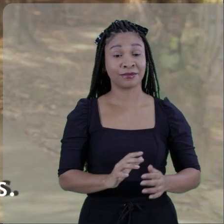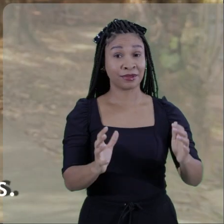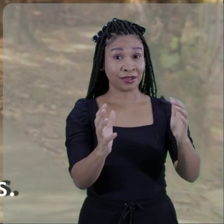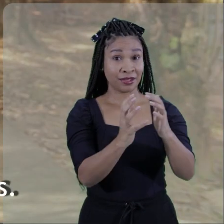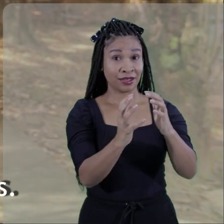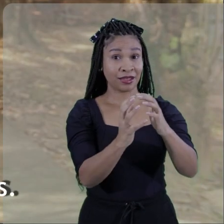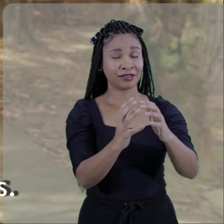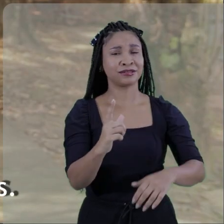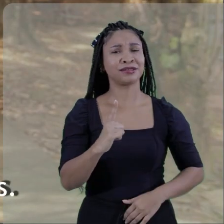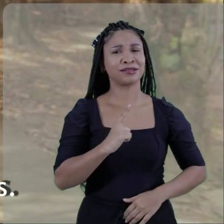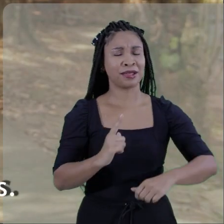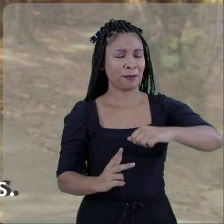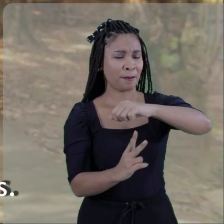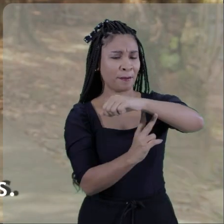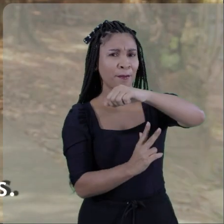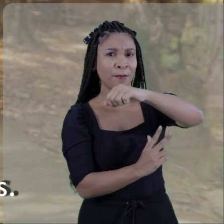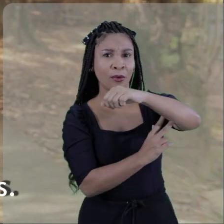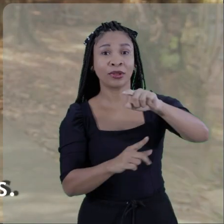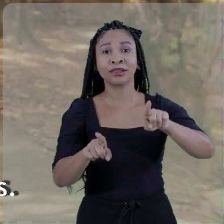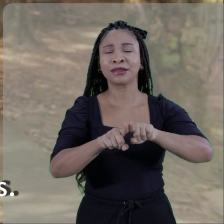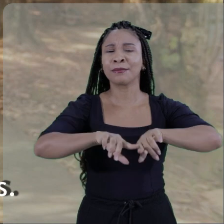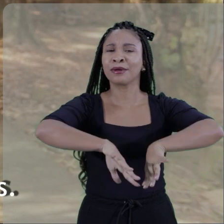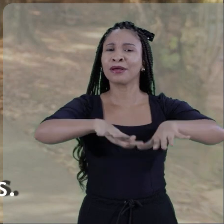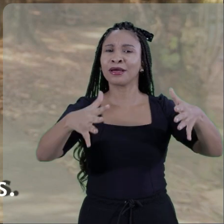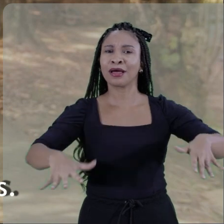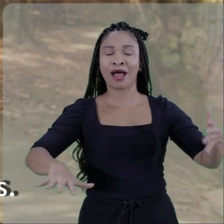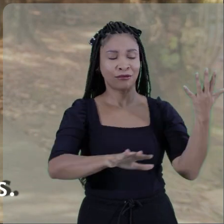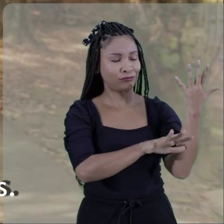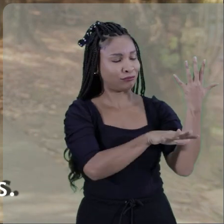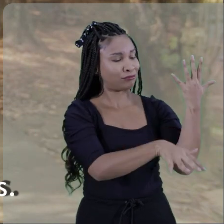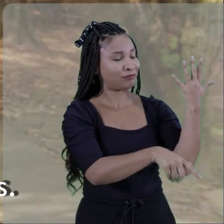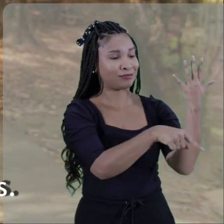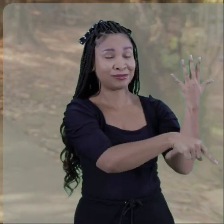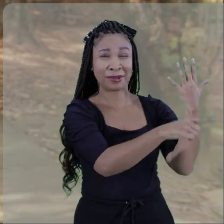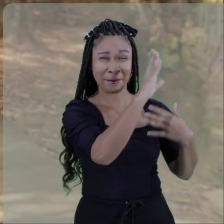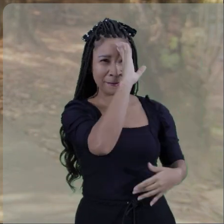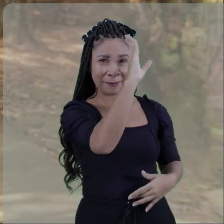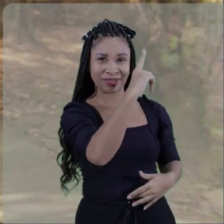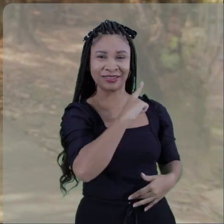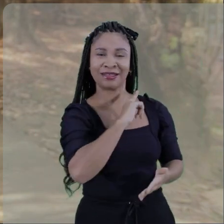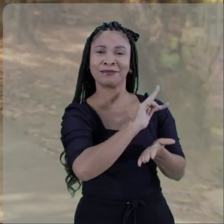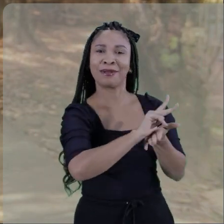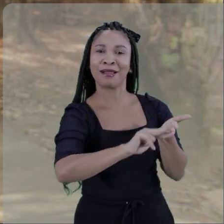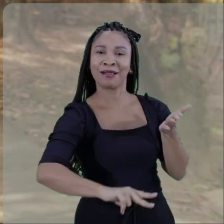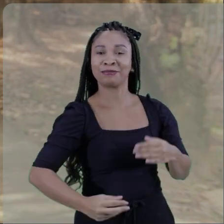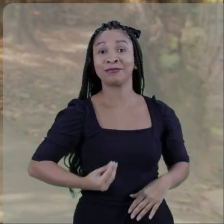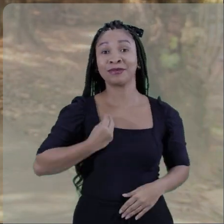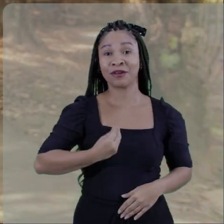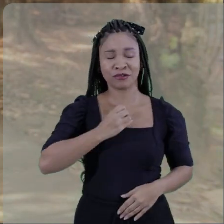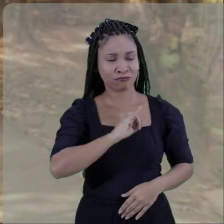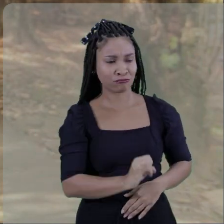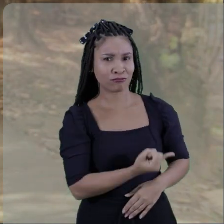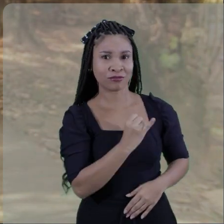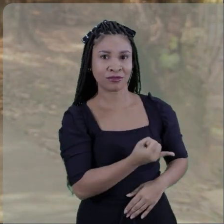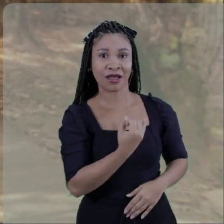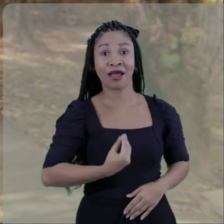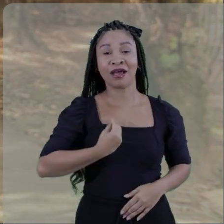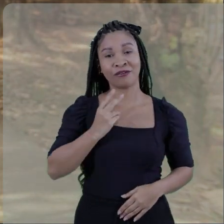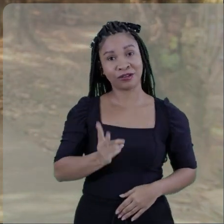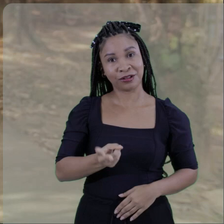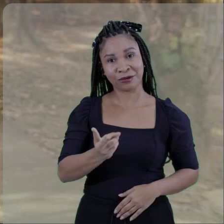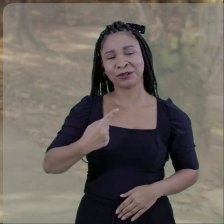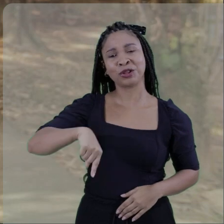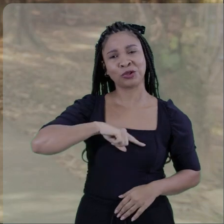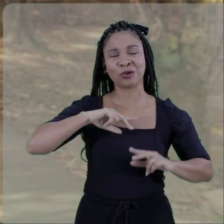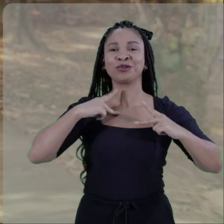Recife, antes de ser a cidade das pontes, é a cidade das águas e de seus manguezais. É nos mangues que muitas espécies encontram sua manutenção,